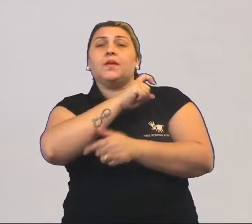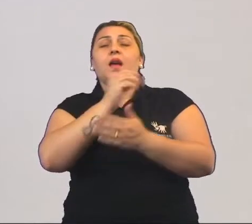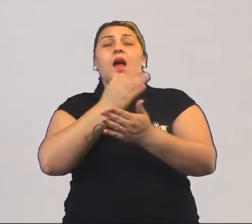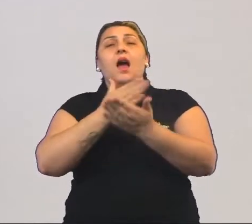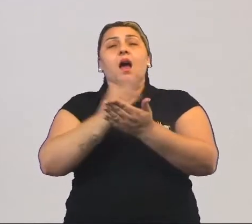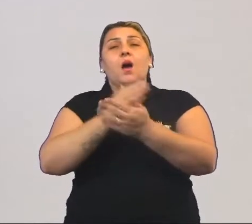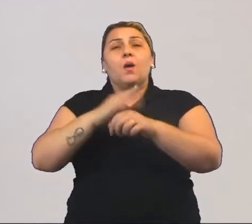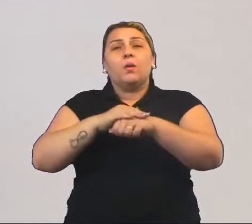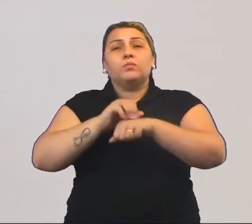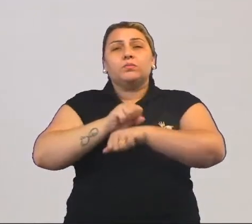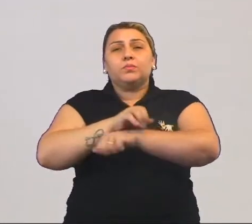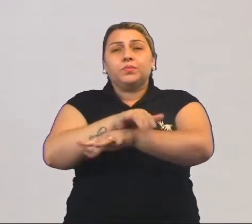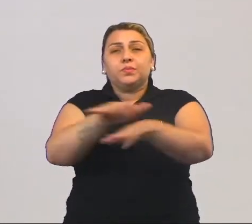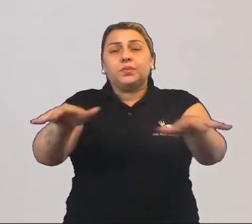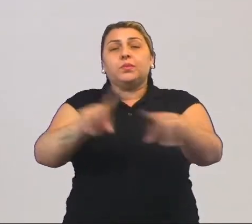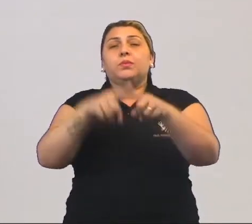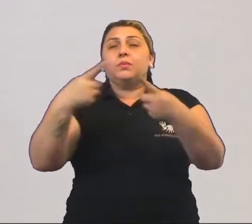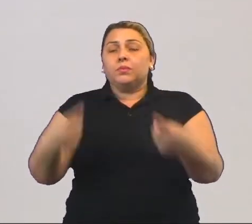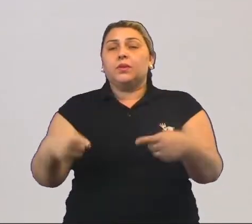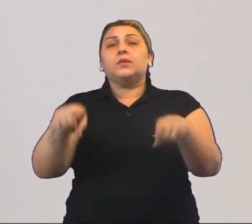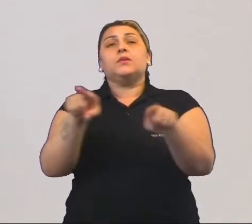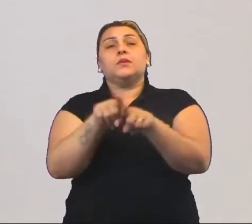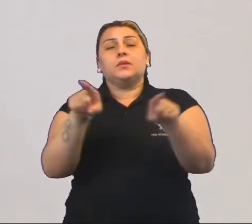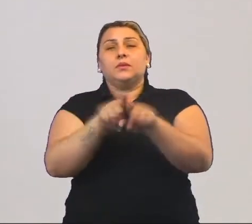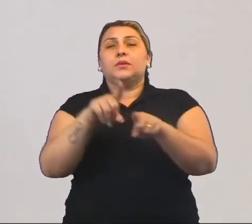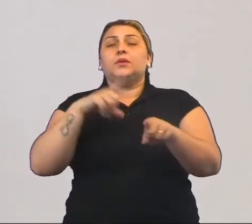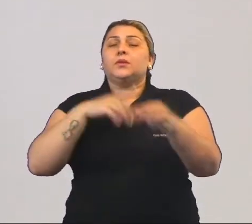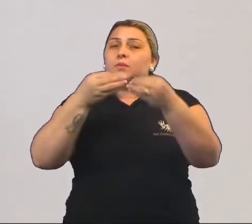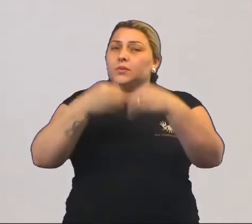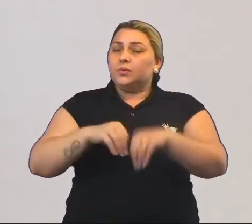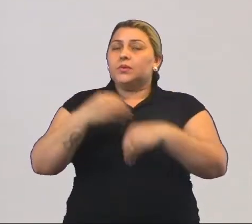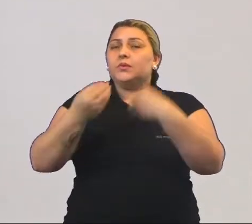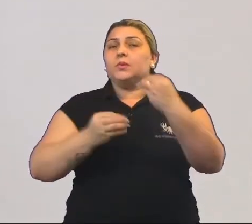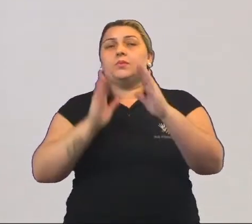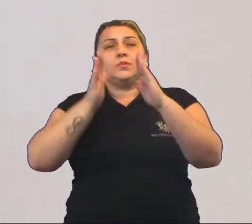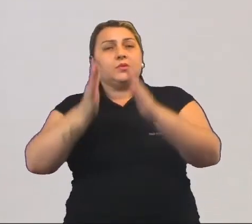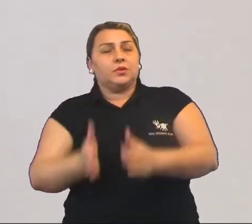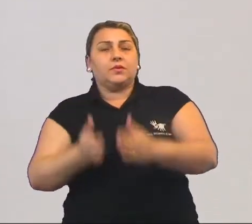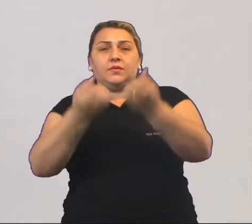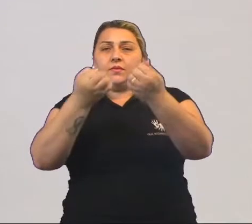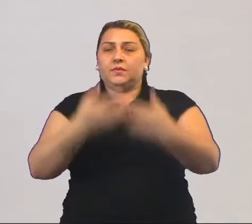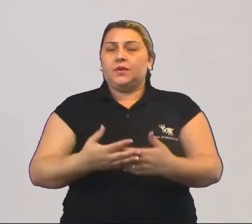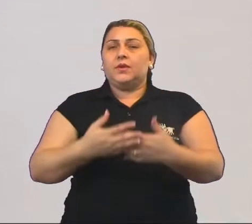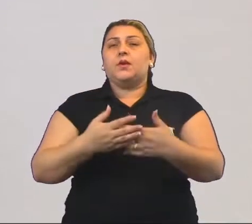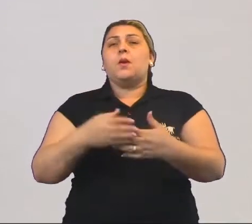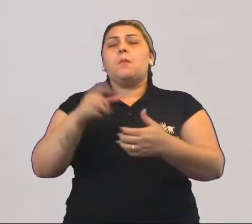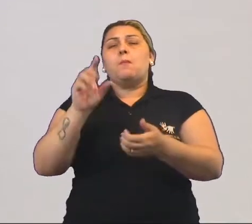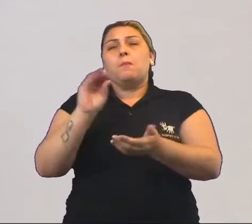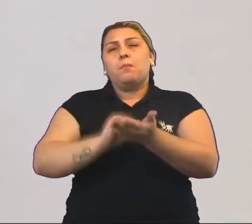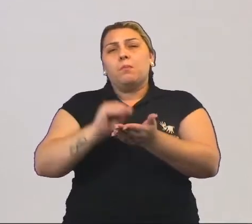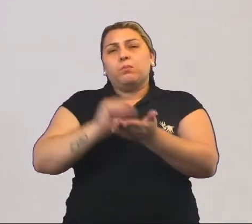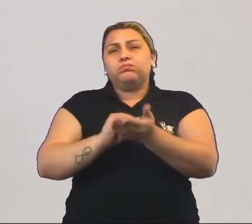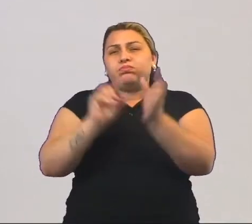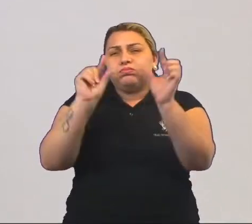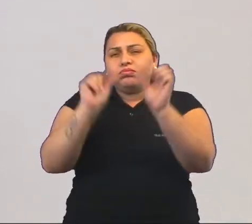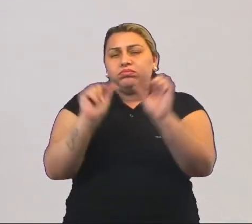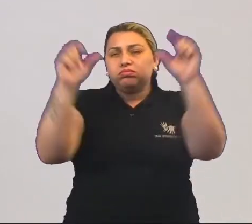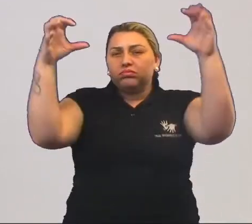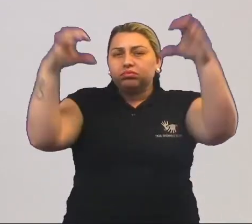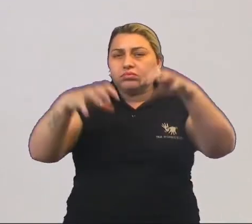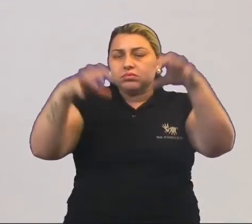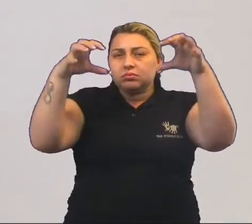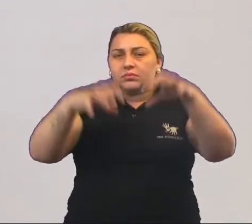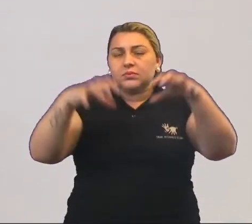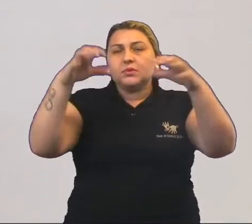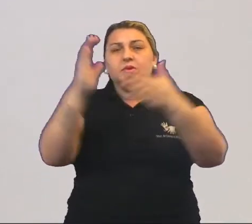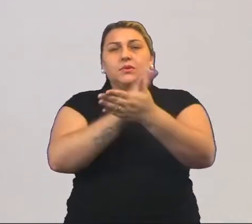doenças, mas havia desvantagem também, que era, como já foi dito, muito seco e haviam poucas chuvas, o que fazia com que, muitas